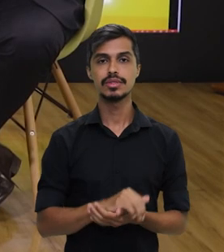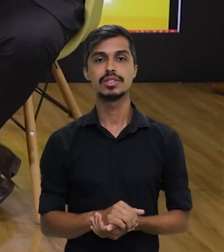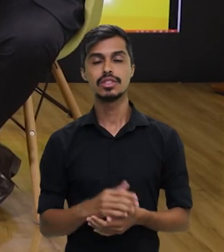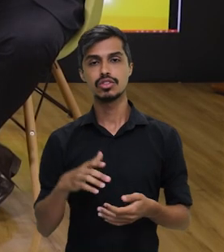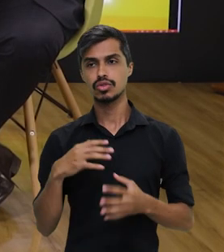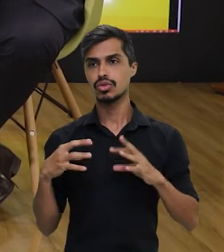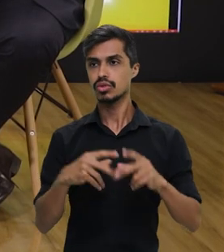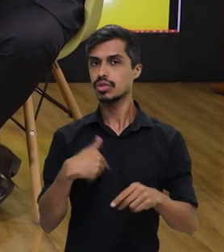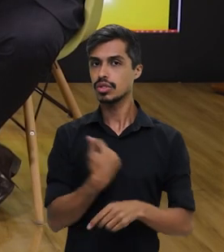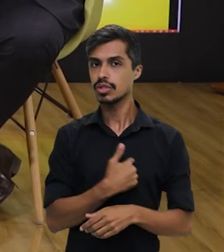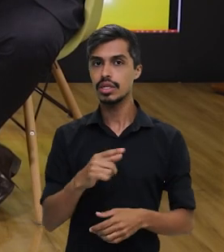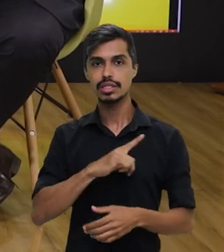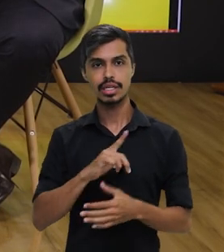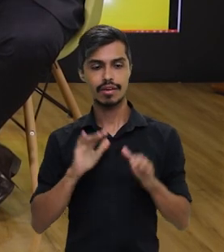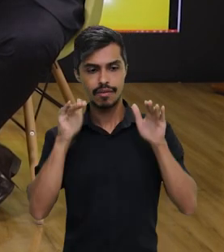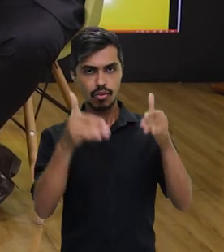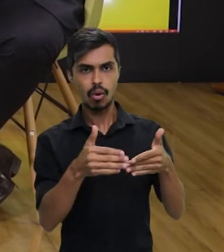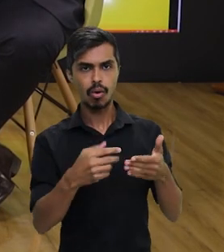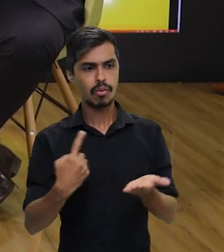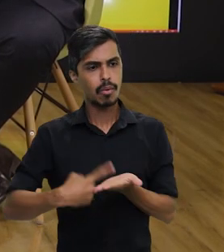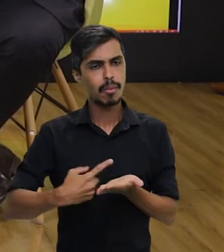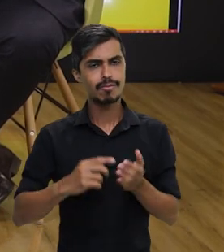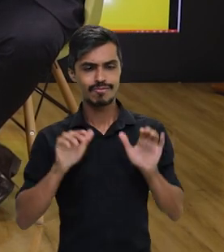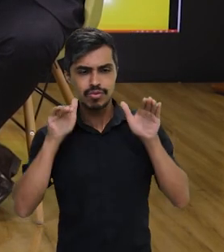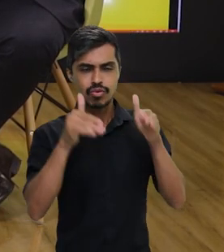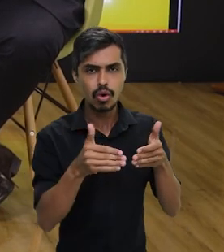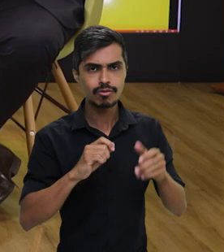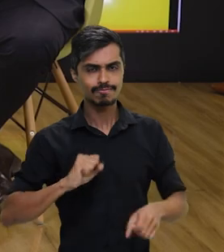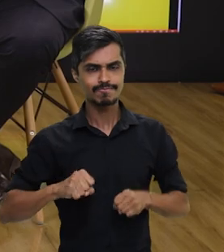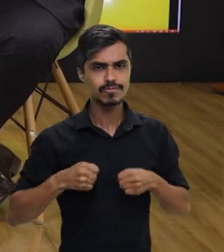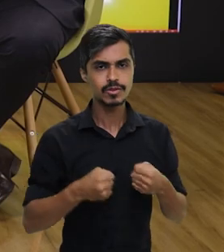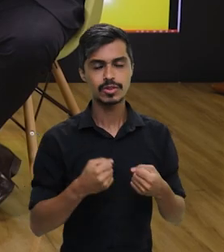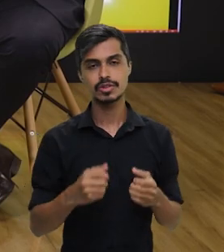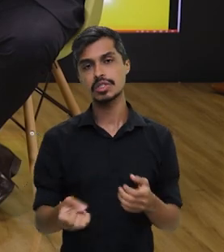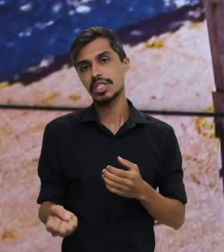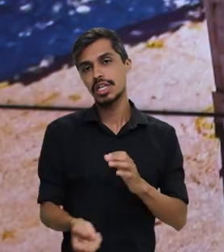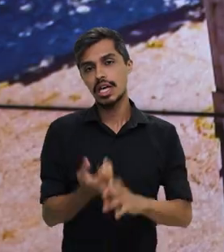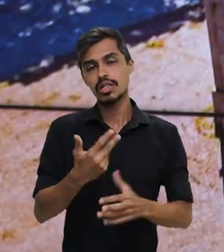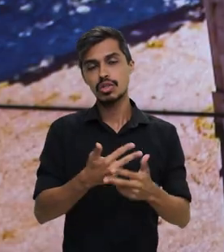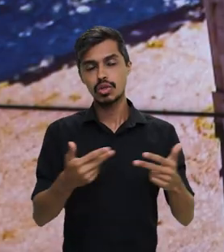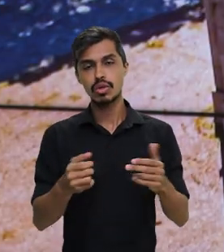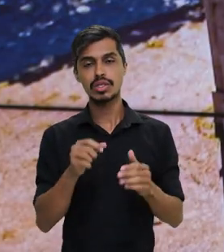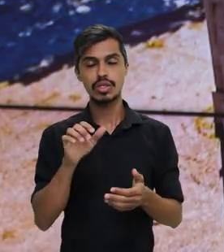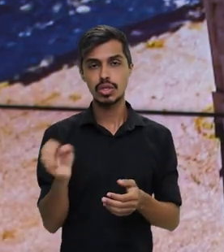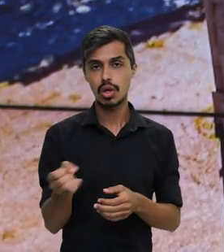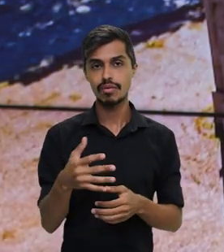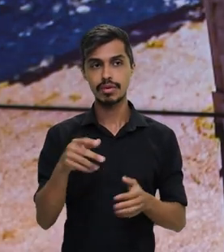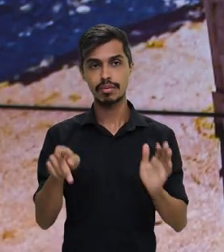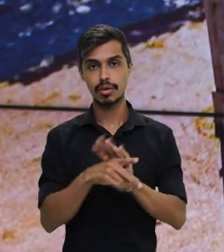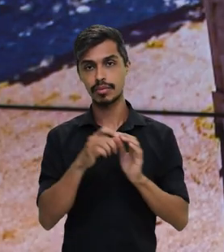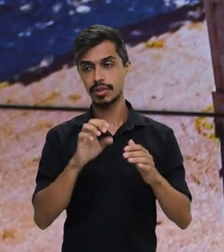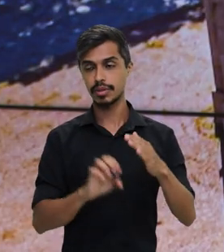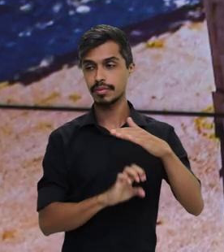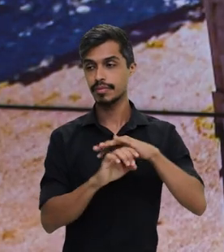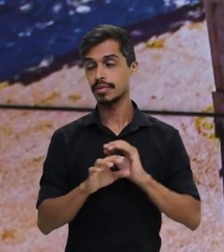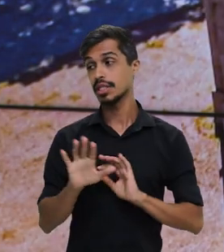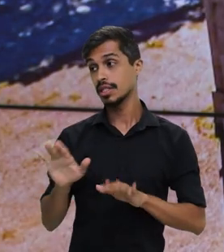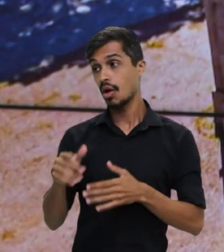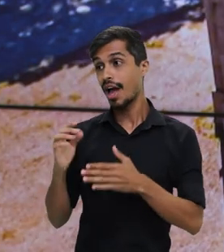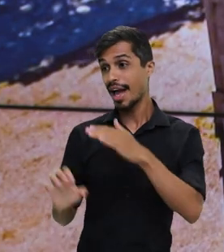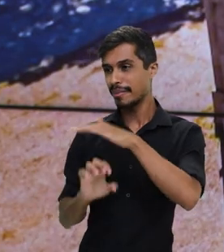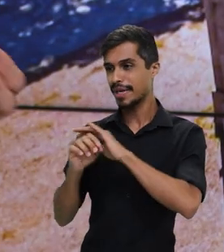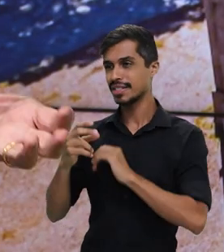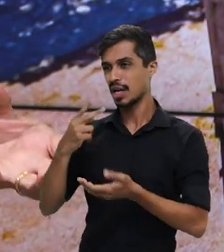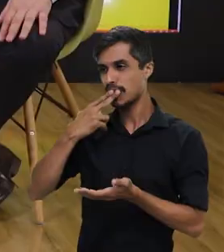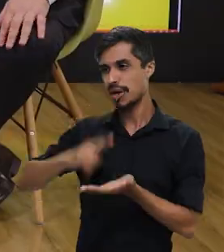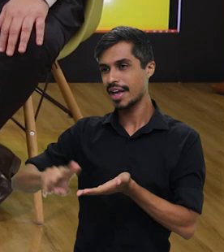mais comprometido e mais focado no desenvolvimento da empresa e na geração de novos negócios. Os Correios já foram considerados em várias pesquisas